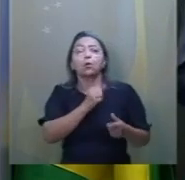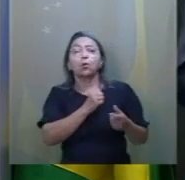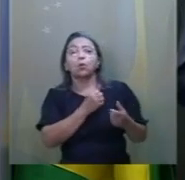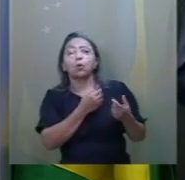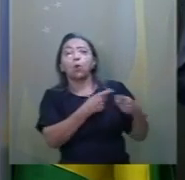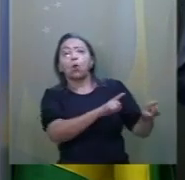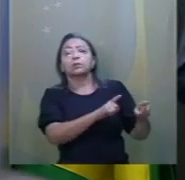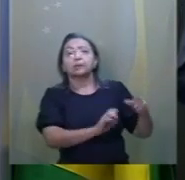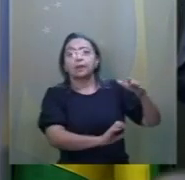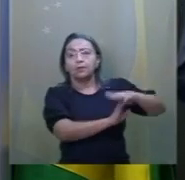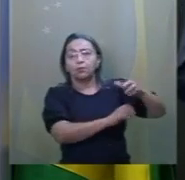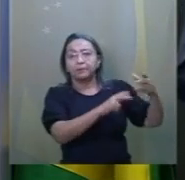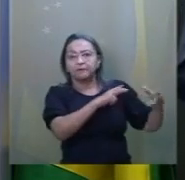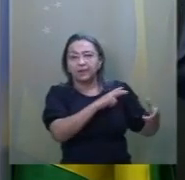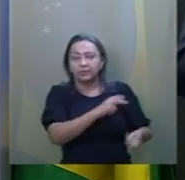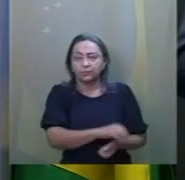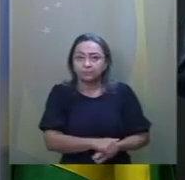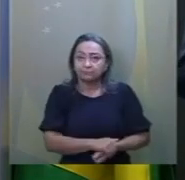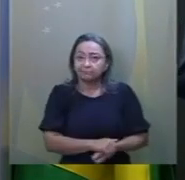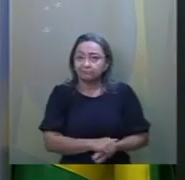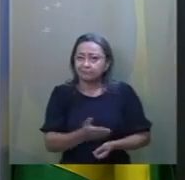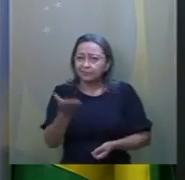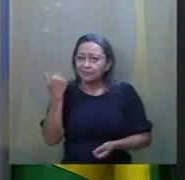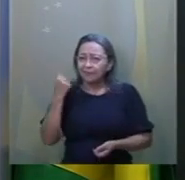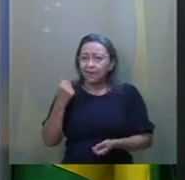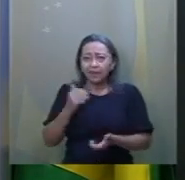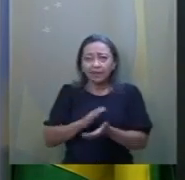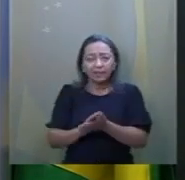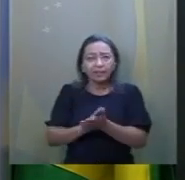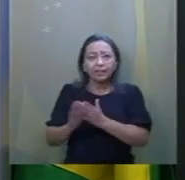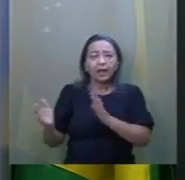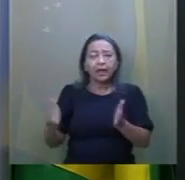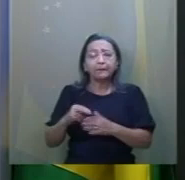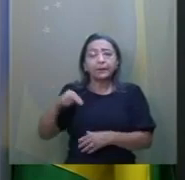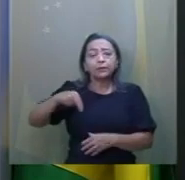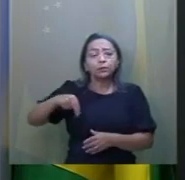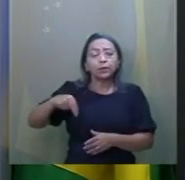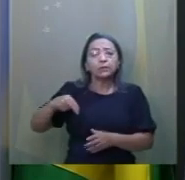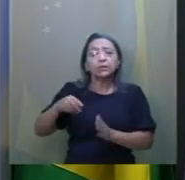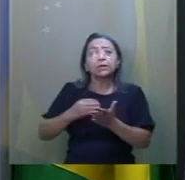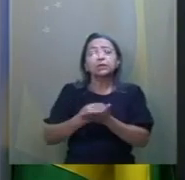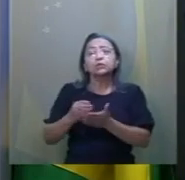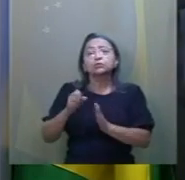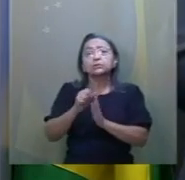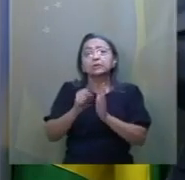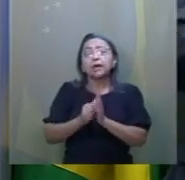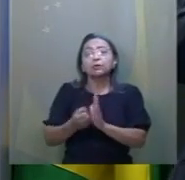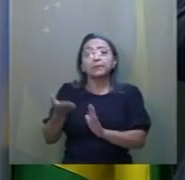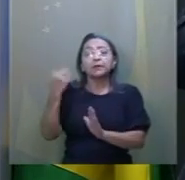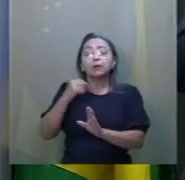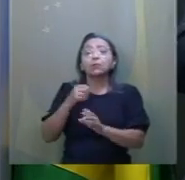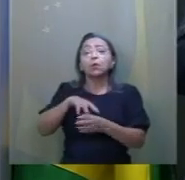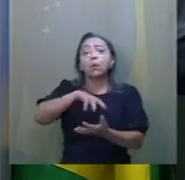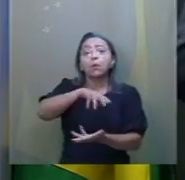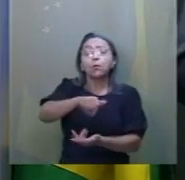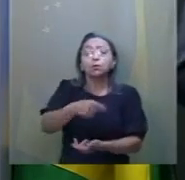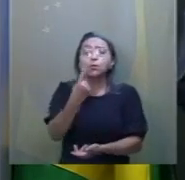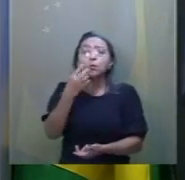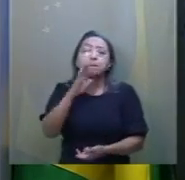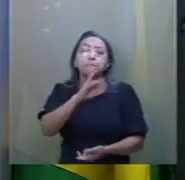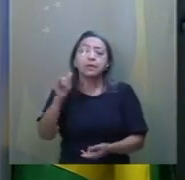privado. Nem na época do Lênin, no início do século passado, quando o mundo tinha um bilhão de habitantes,